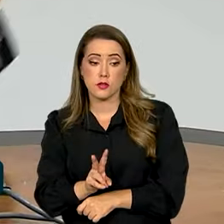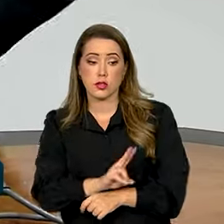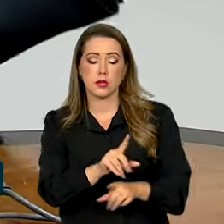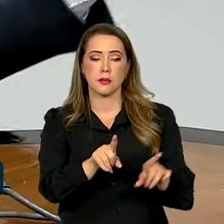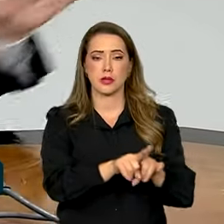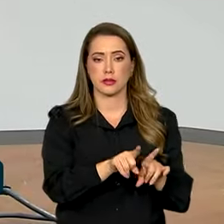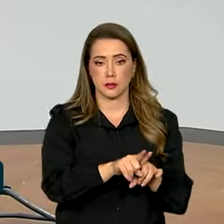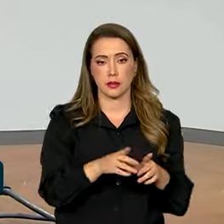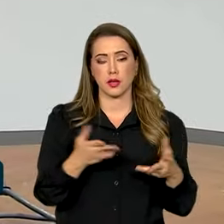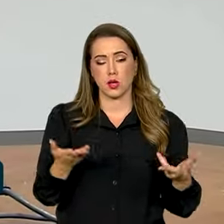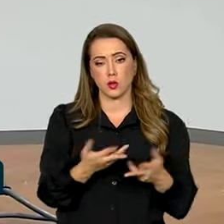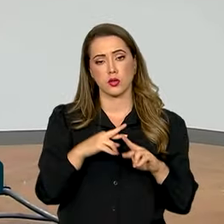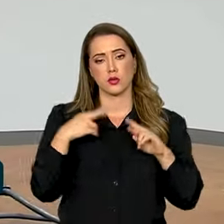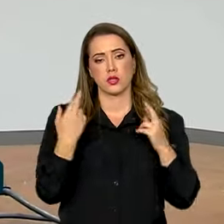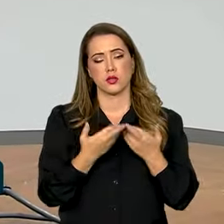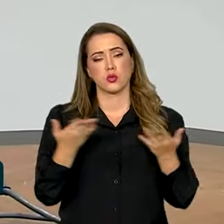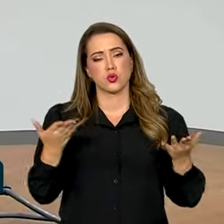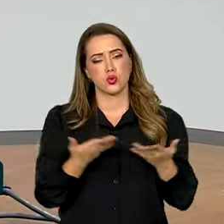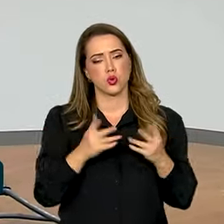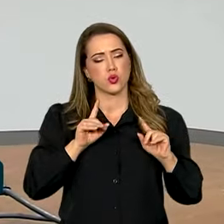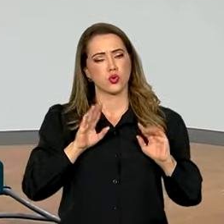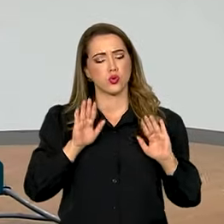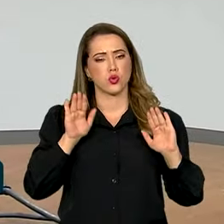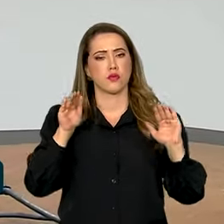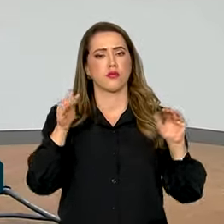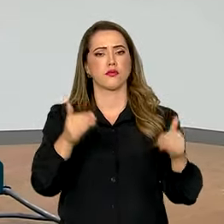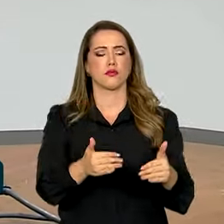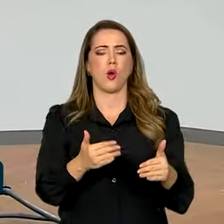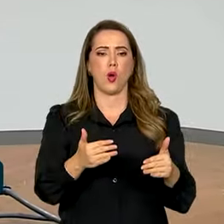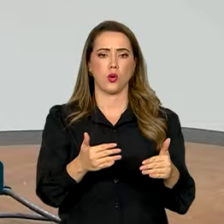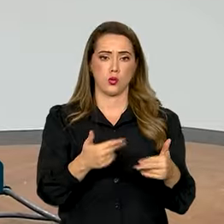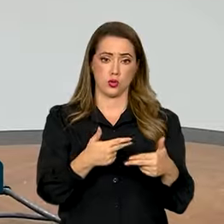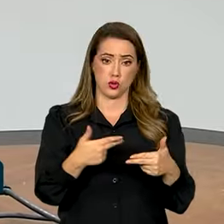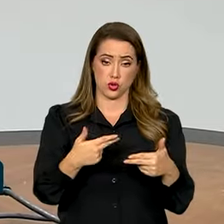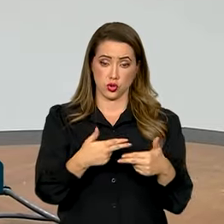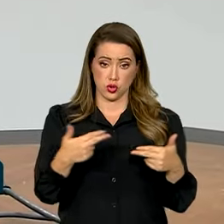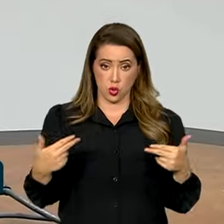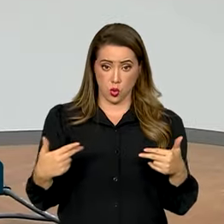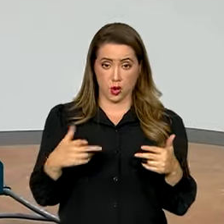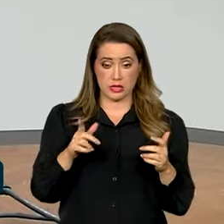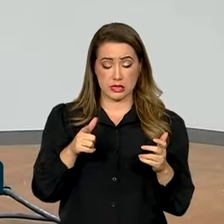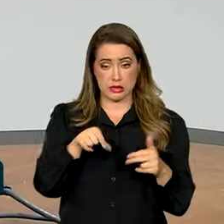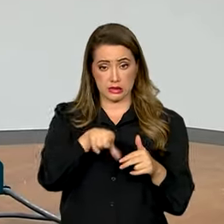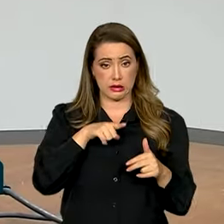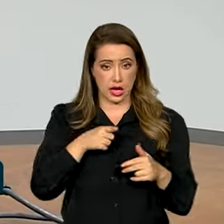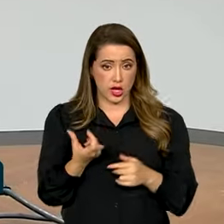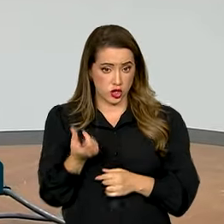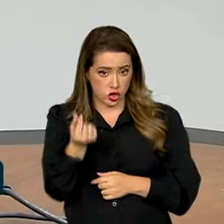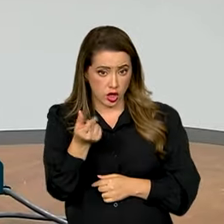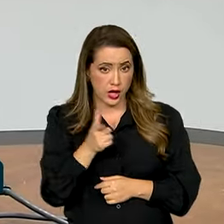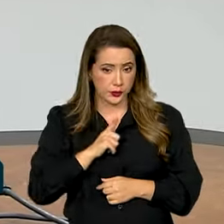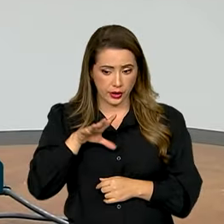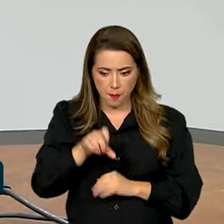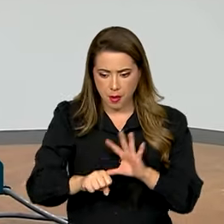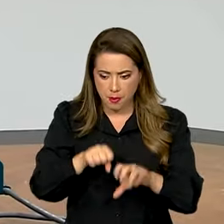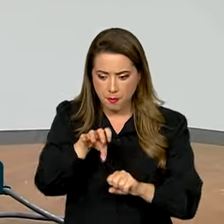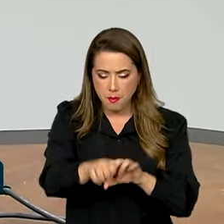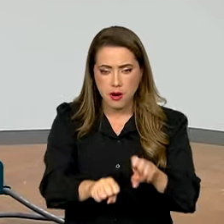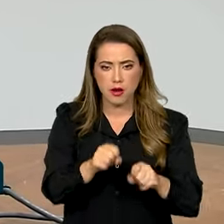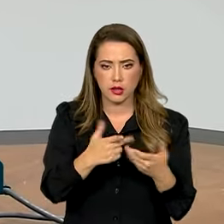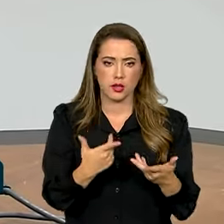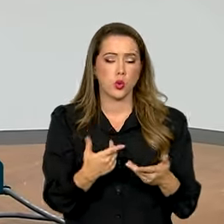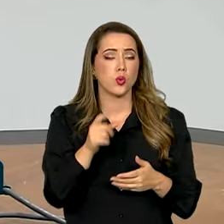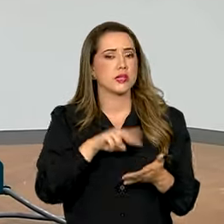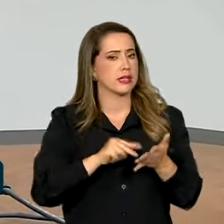sobretudo, com essa reunião de hoje, a dimensão da apreensão de bens e, portanto, descapitalização das organizações